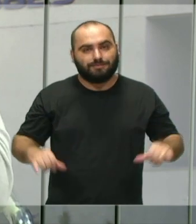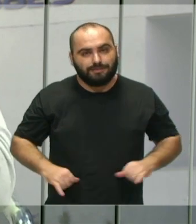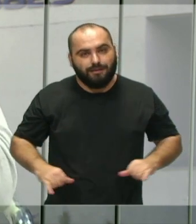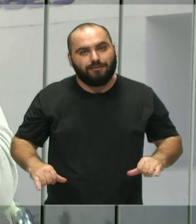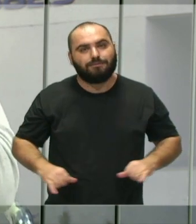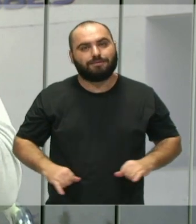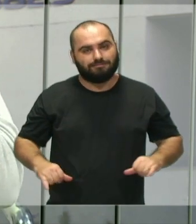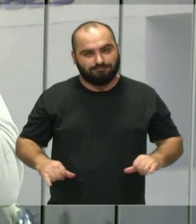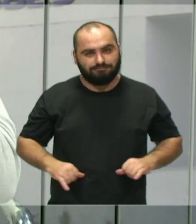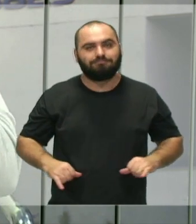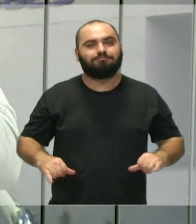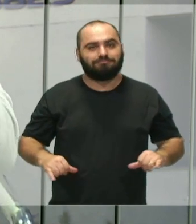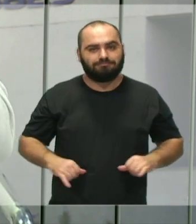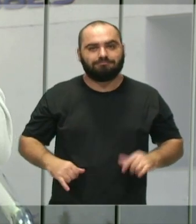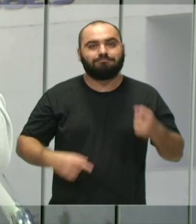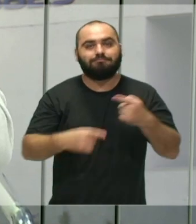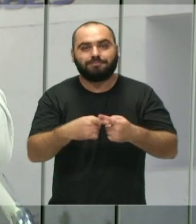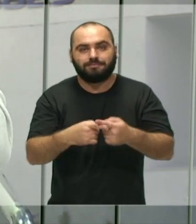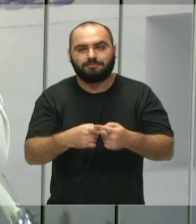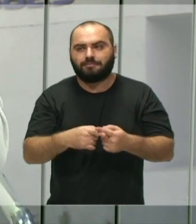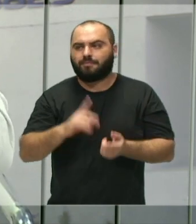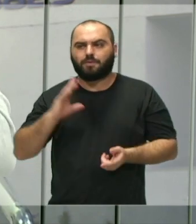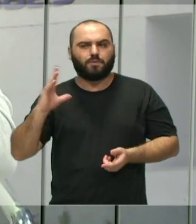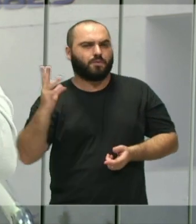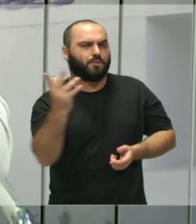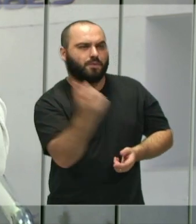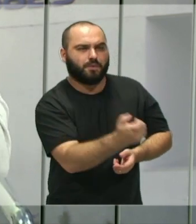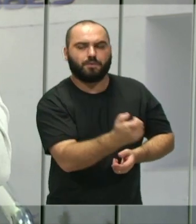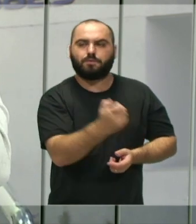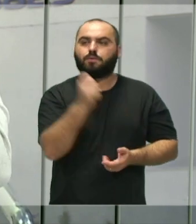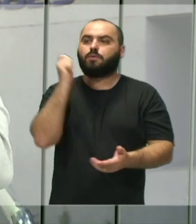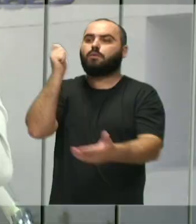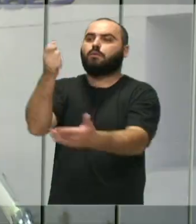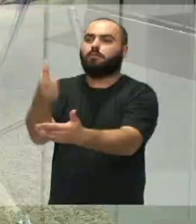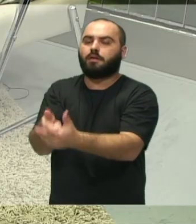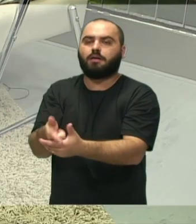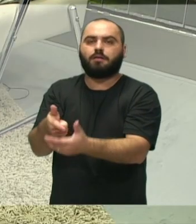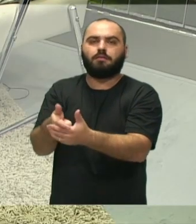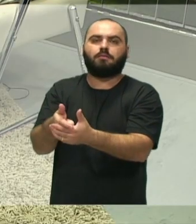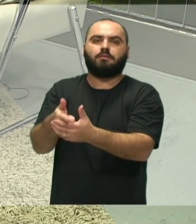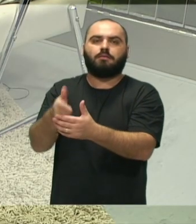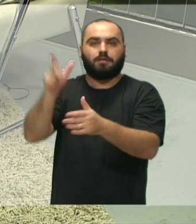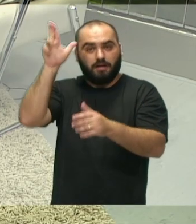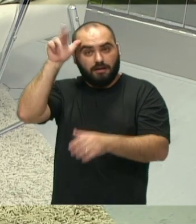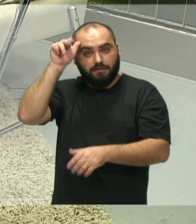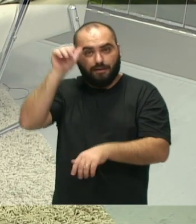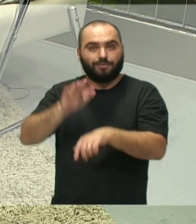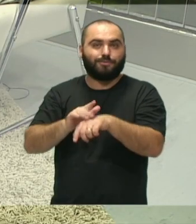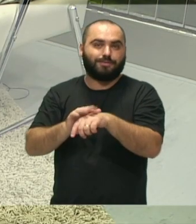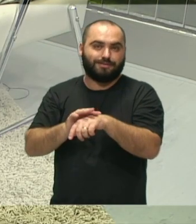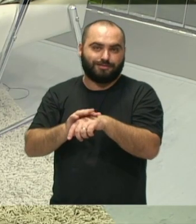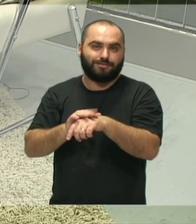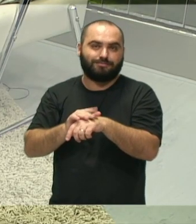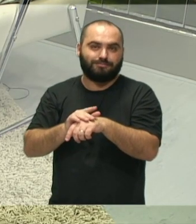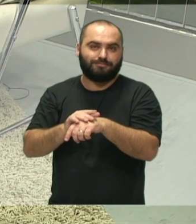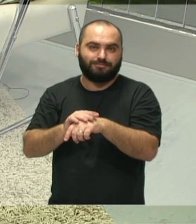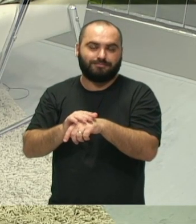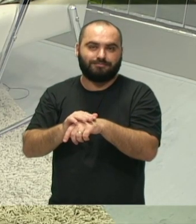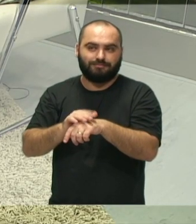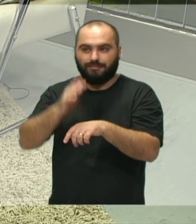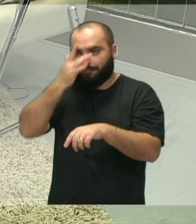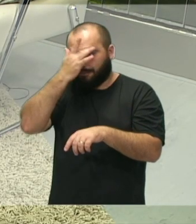muito mais. Porque a maioria desses recicladores compraram esses cavalos doentes e já foram enganados. Então,